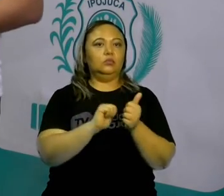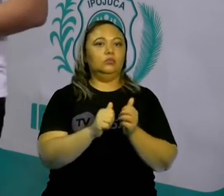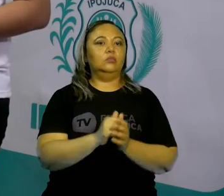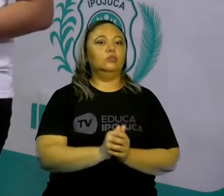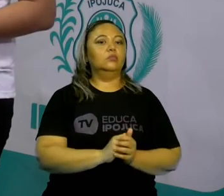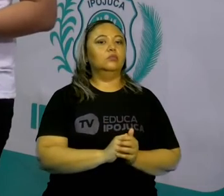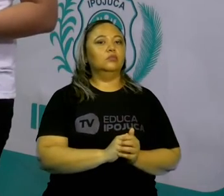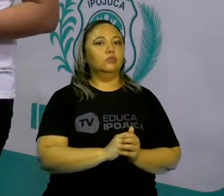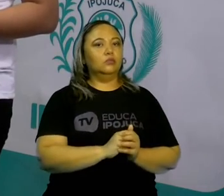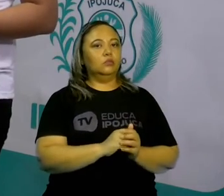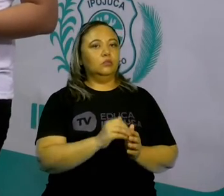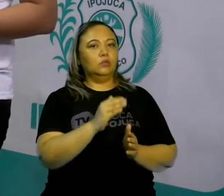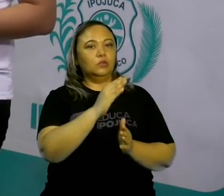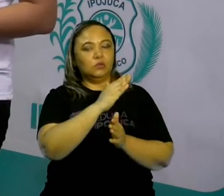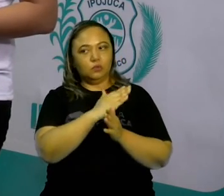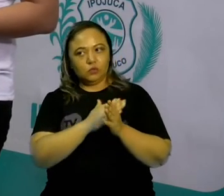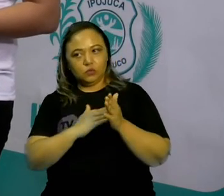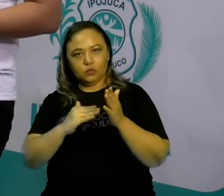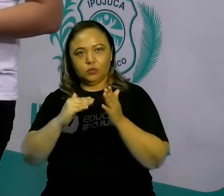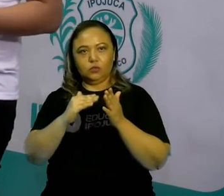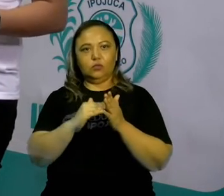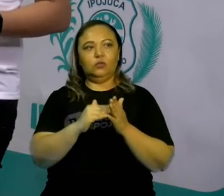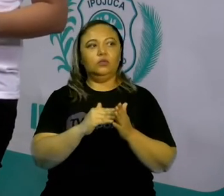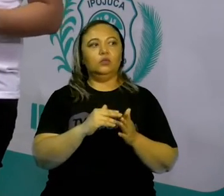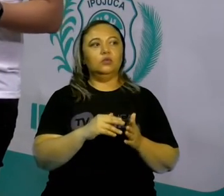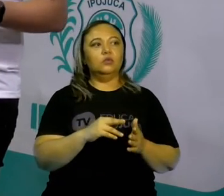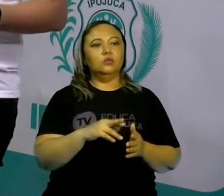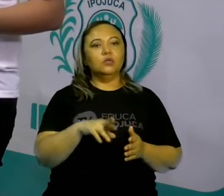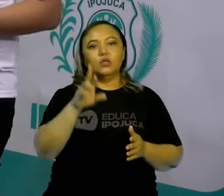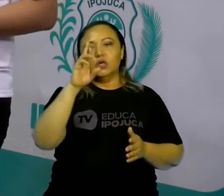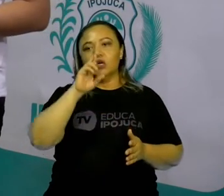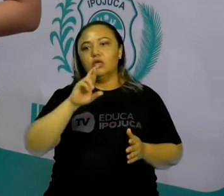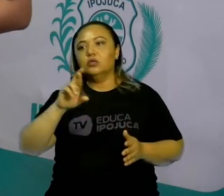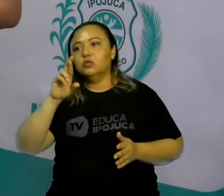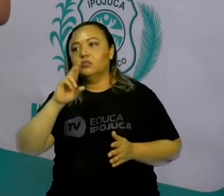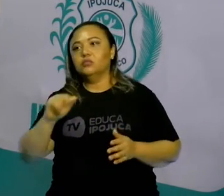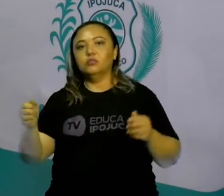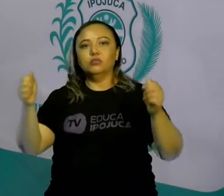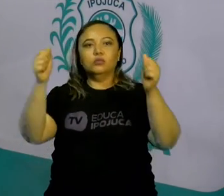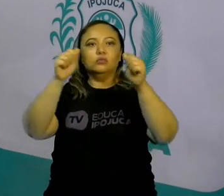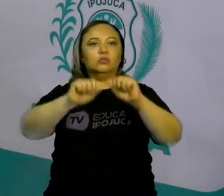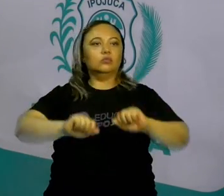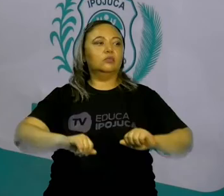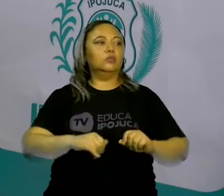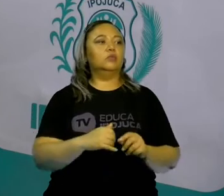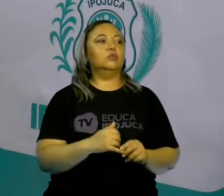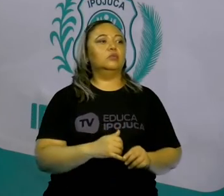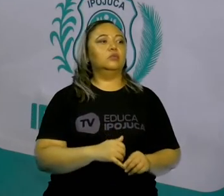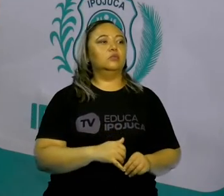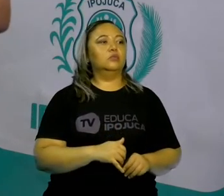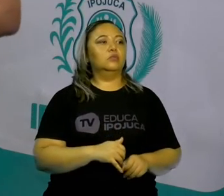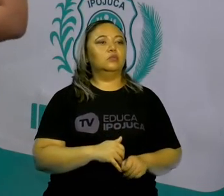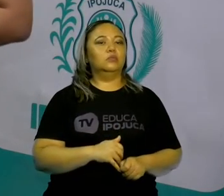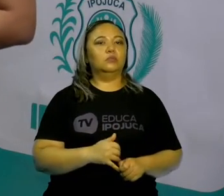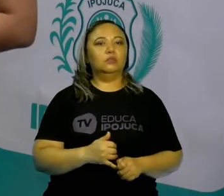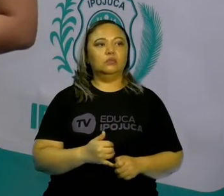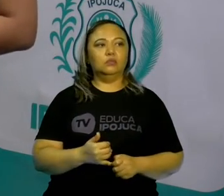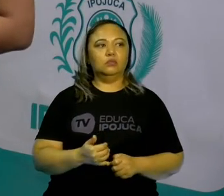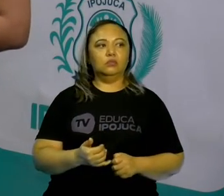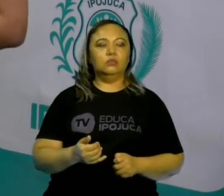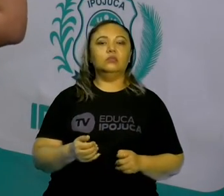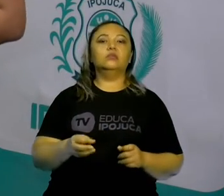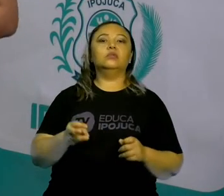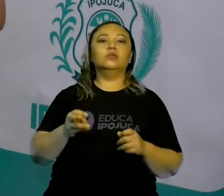espaço amostral são todos os resultados possíveis. O experimento é a situação analisada e a